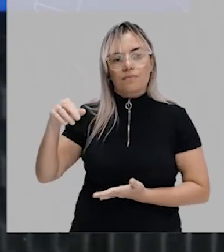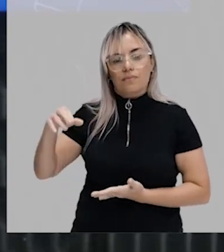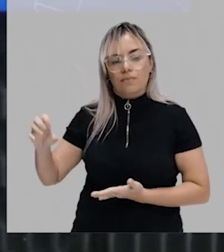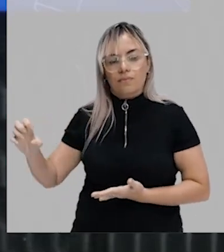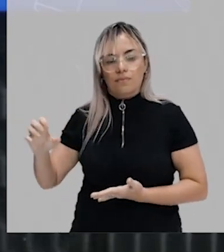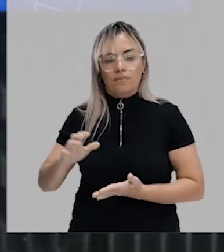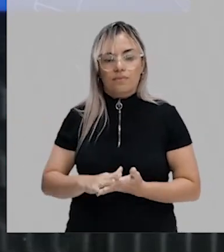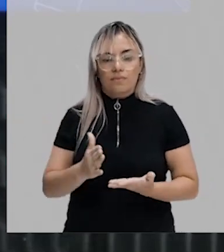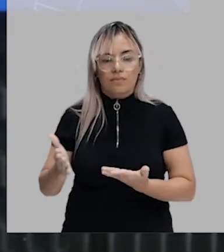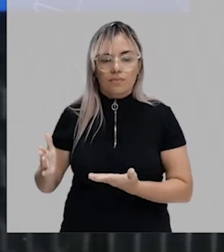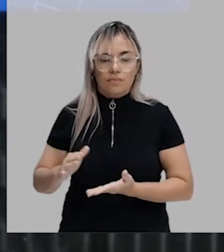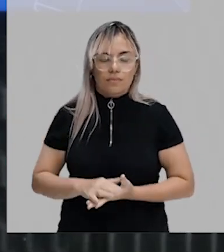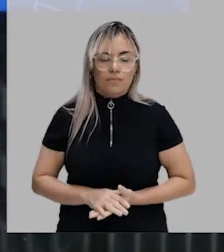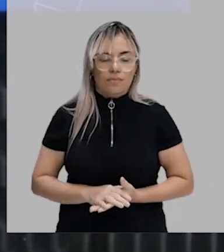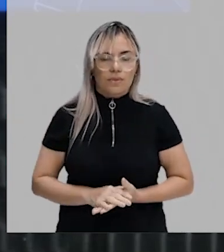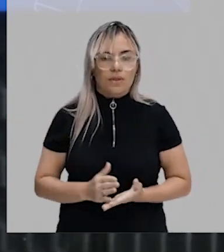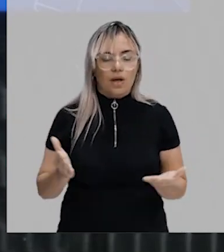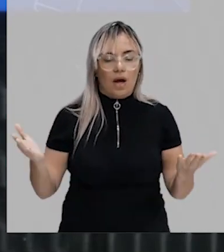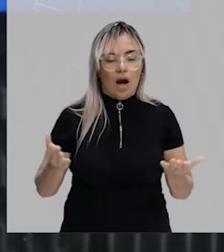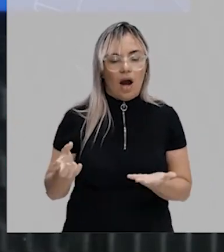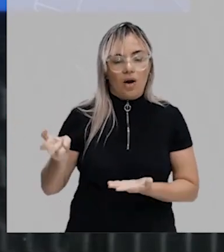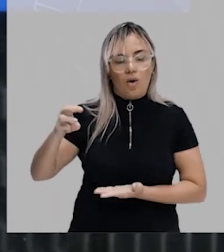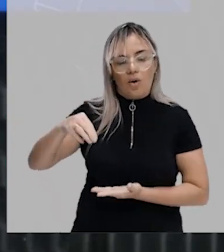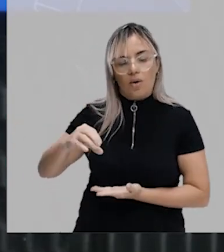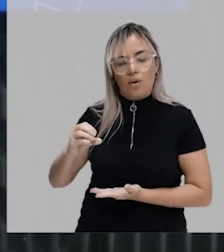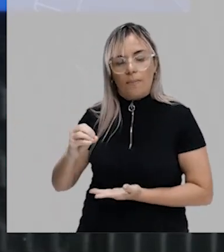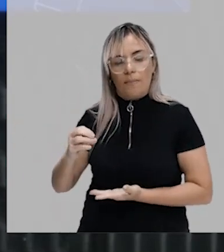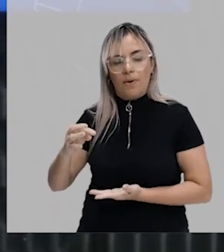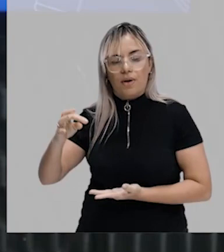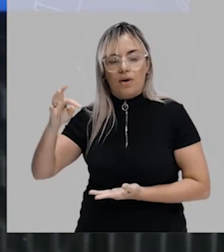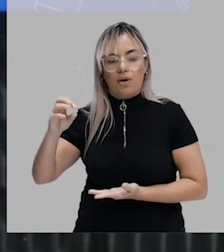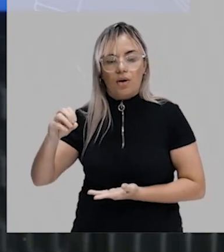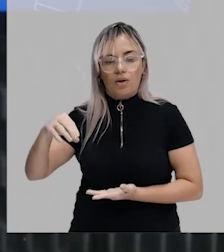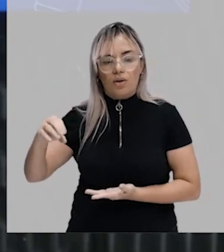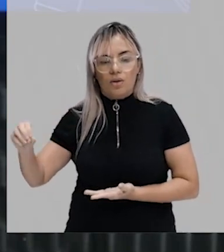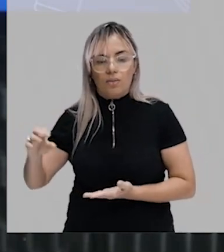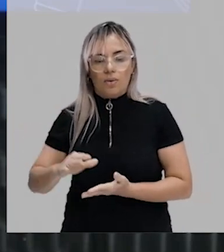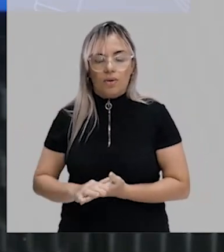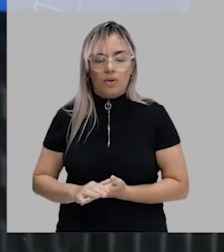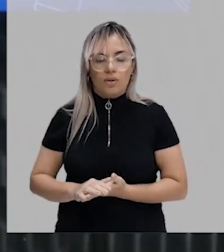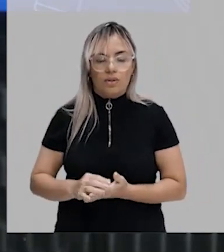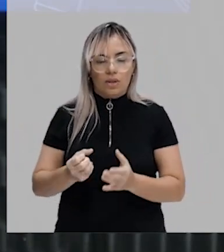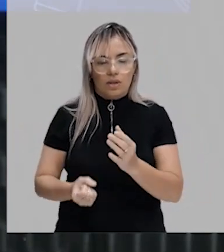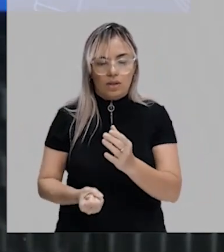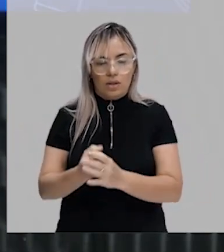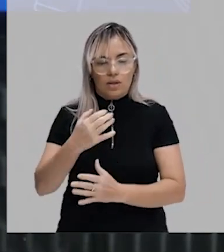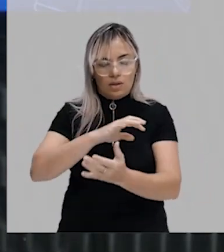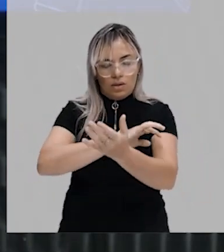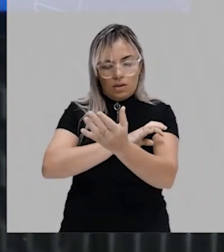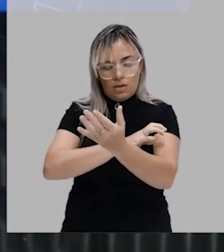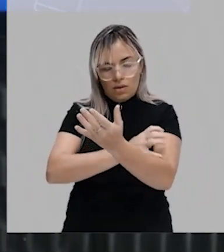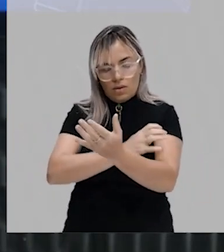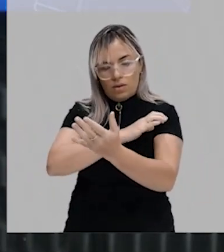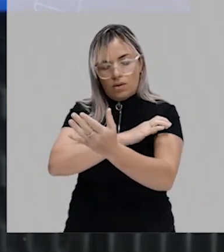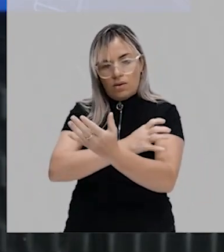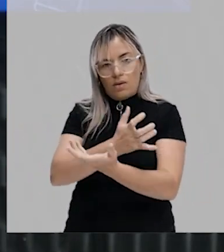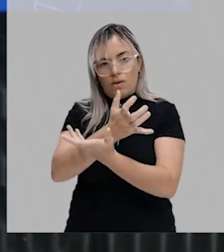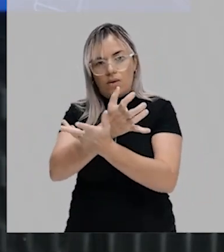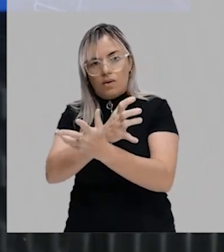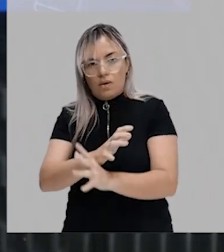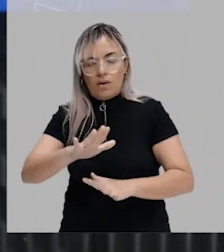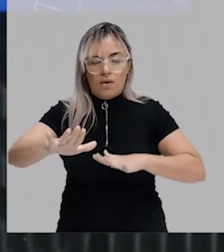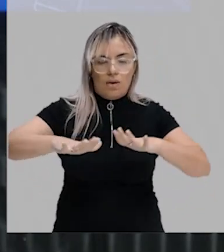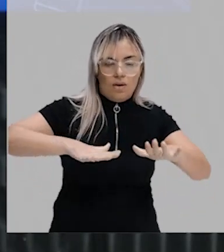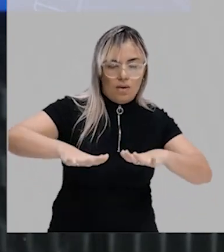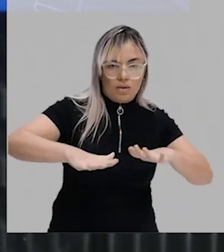pelo dermátomo. O miótomo origina os músculos esqueléticos, todos os músculos responsáveis pela movimentação